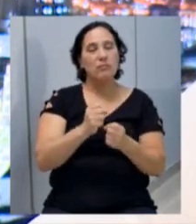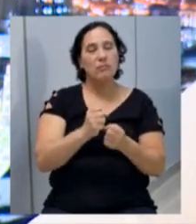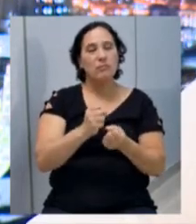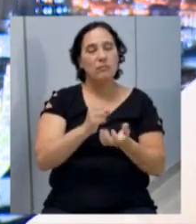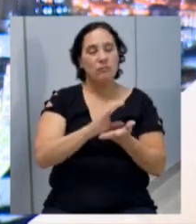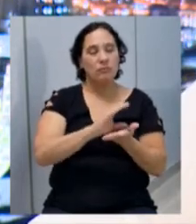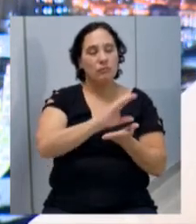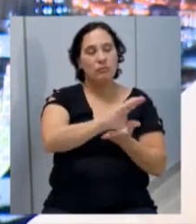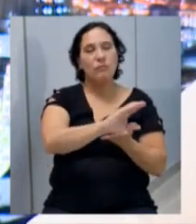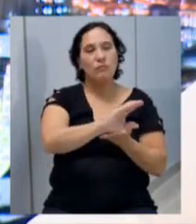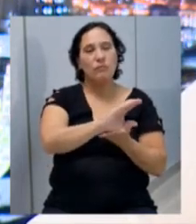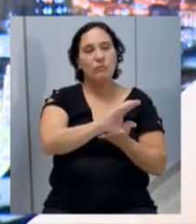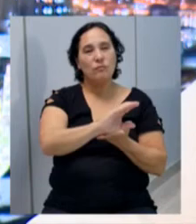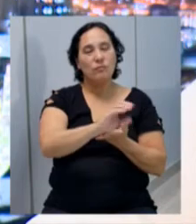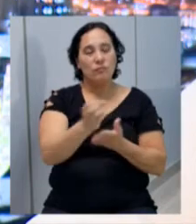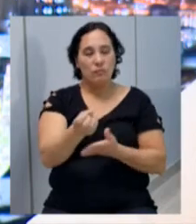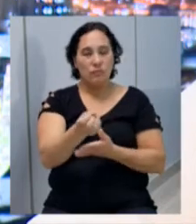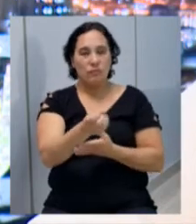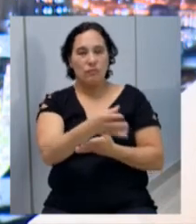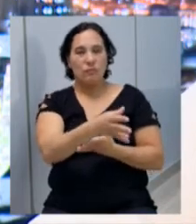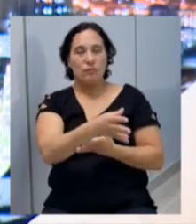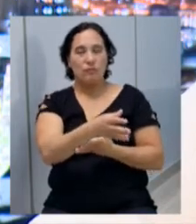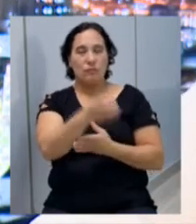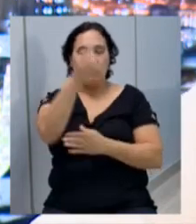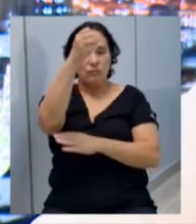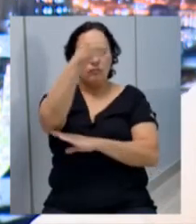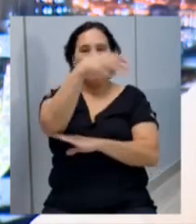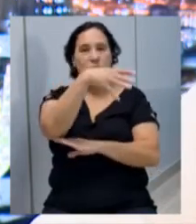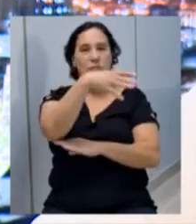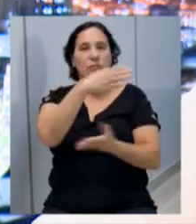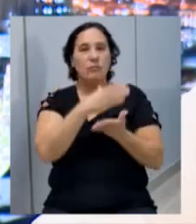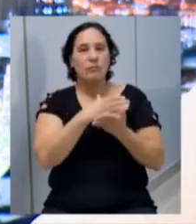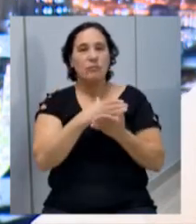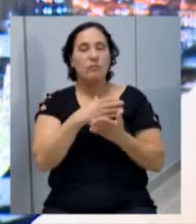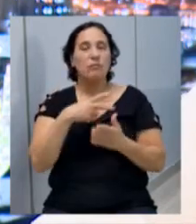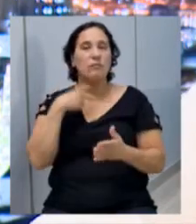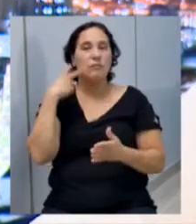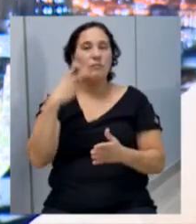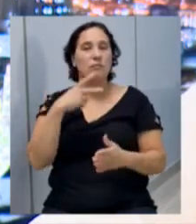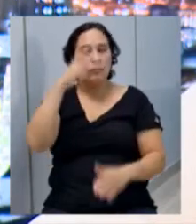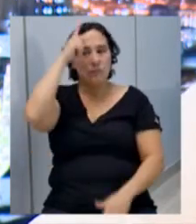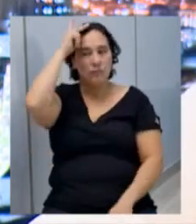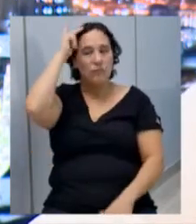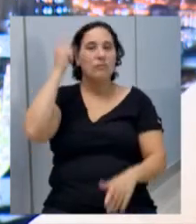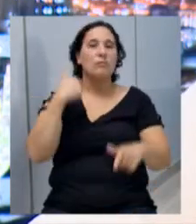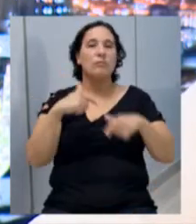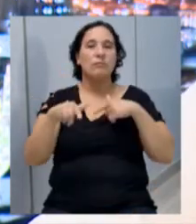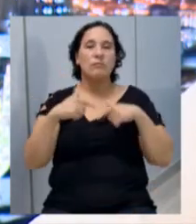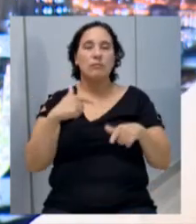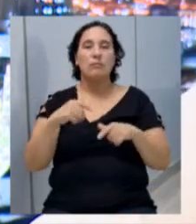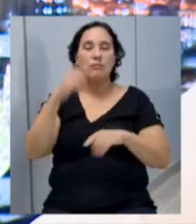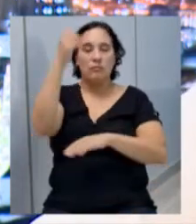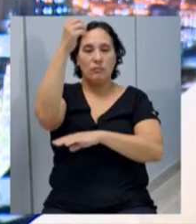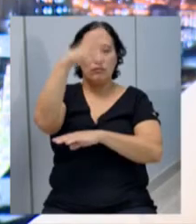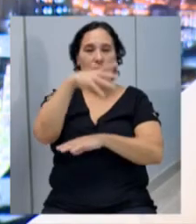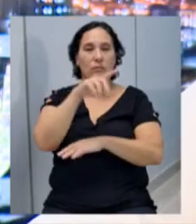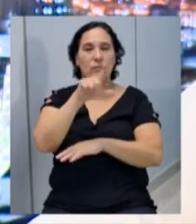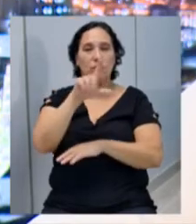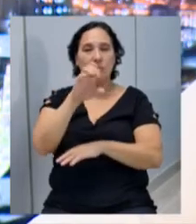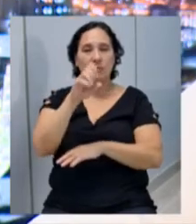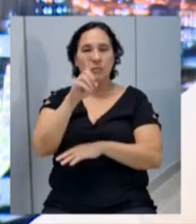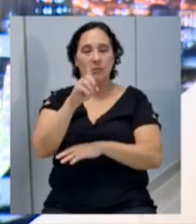investidos em uma nova forma de iluminação pública e começarmos, vereador Piccoli, trabalharmos com iluminação de LED,